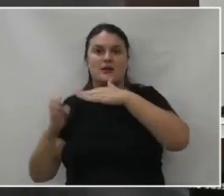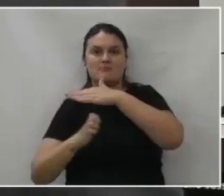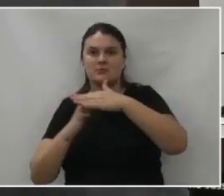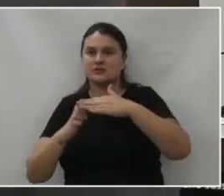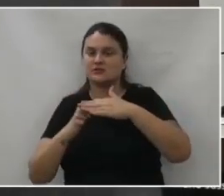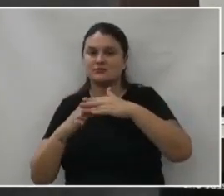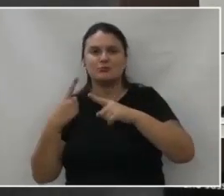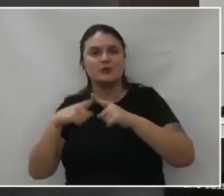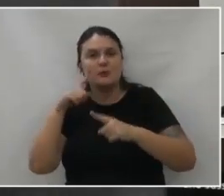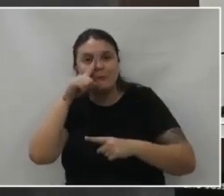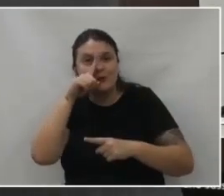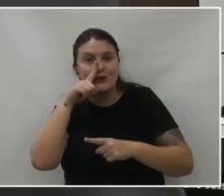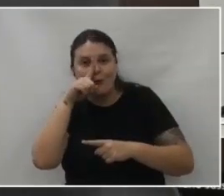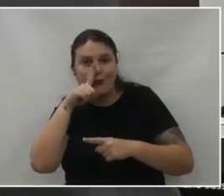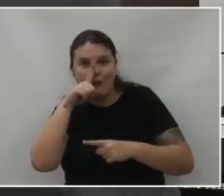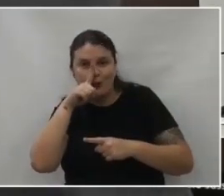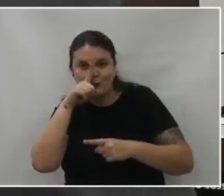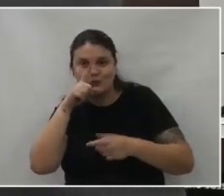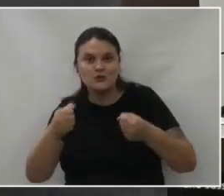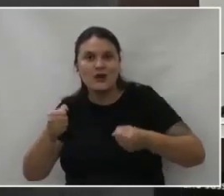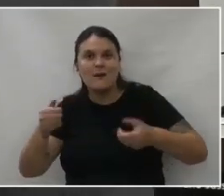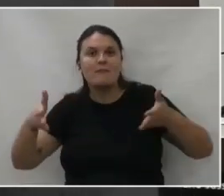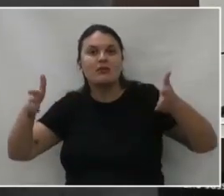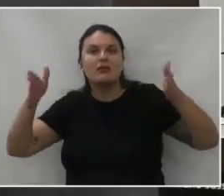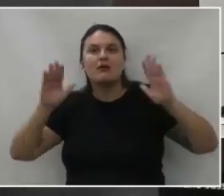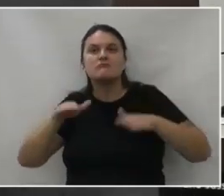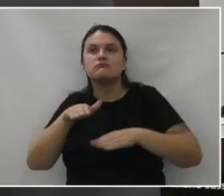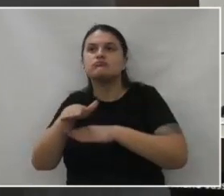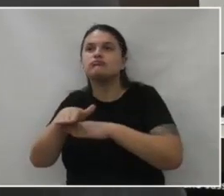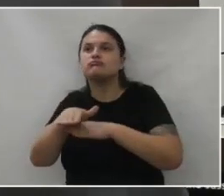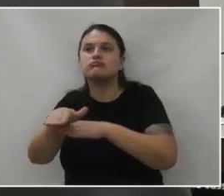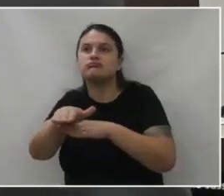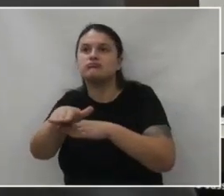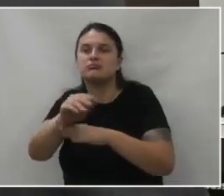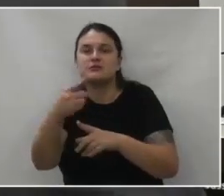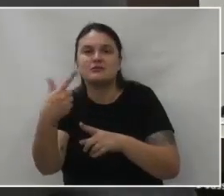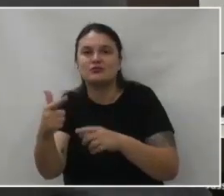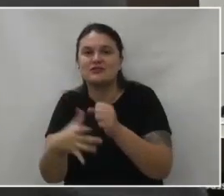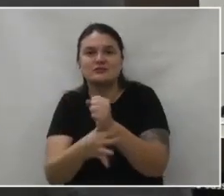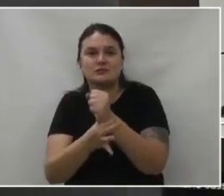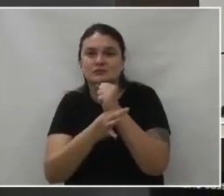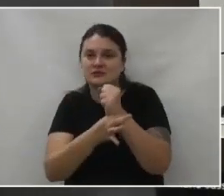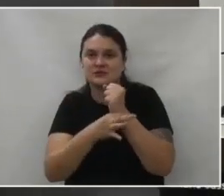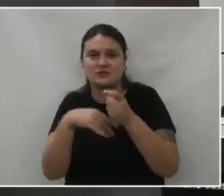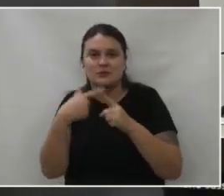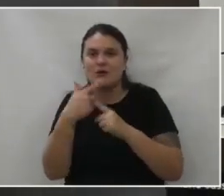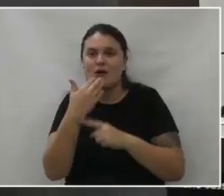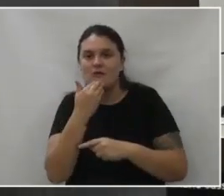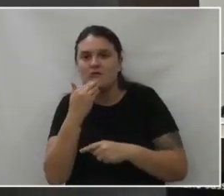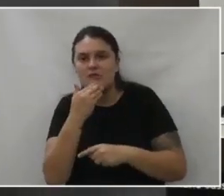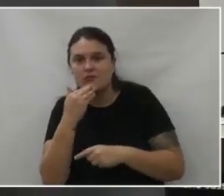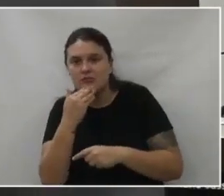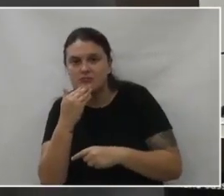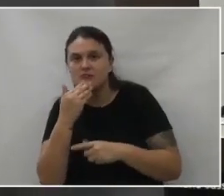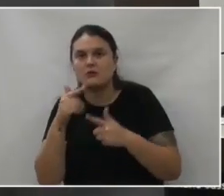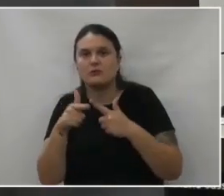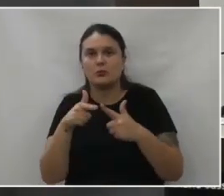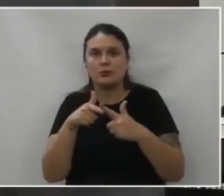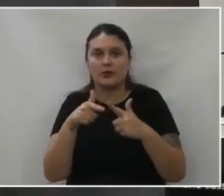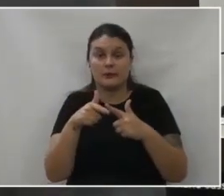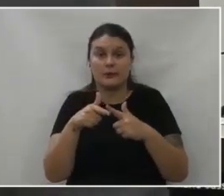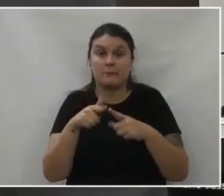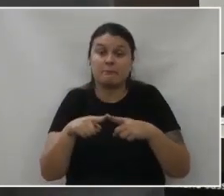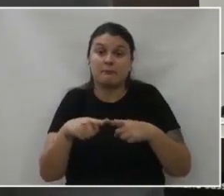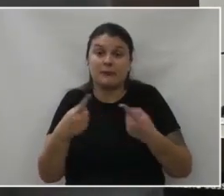pelo risco que tem no transporte dos seus produtos, pela segurança dos seus meios de transporte, caminhões, enfim, mas